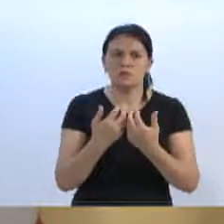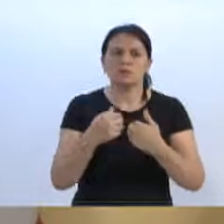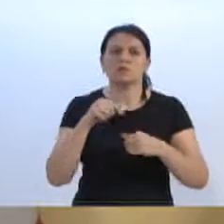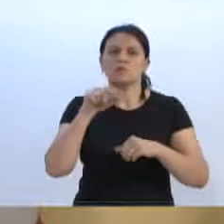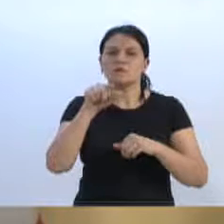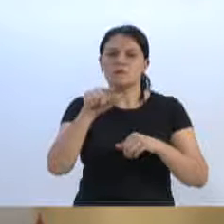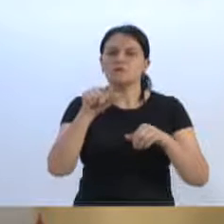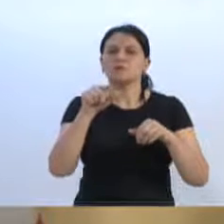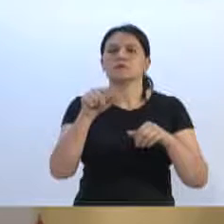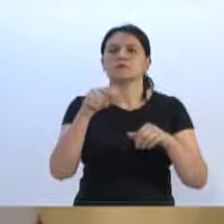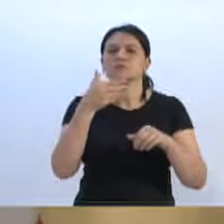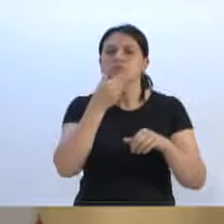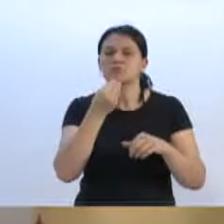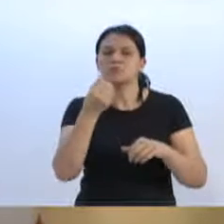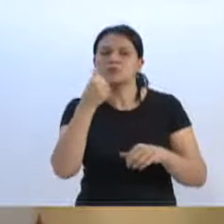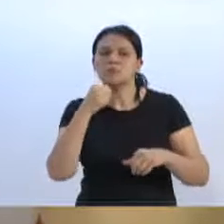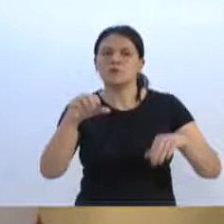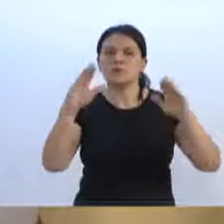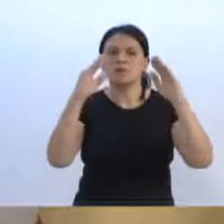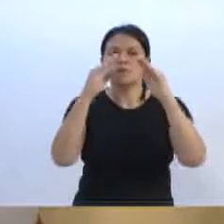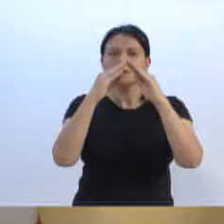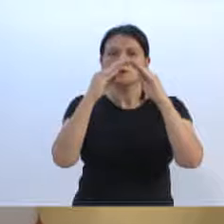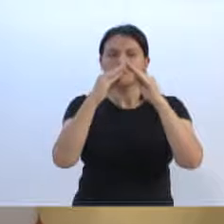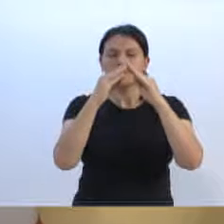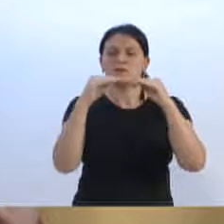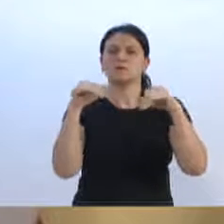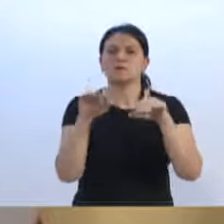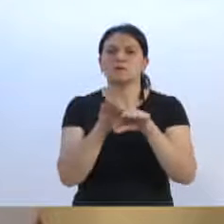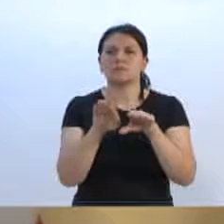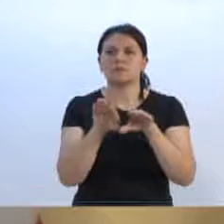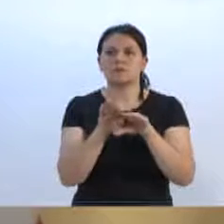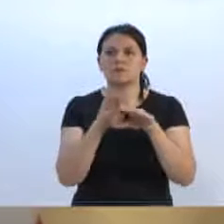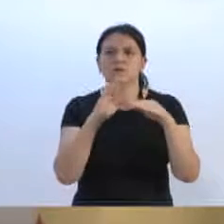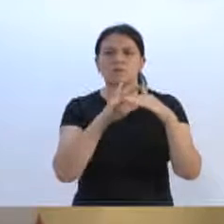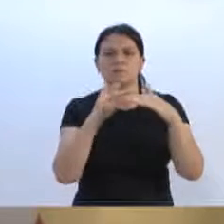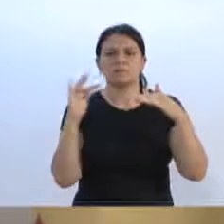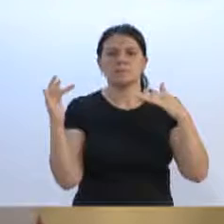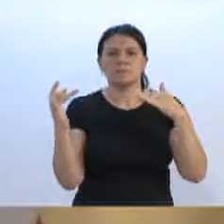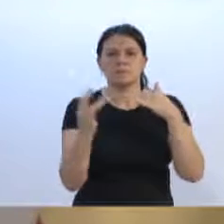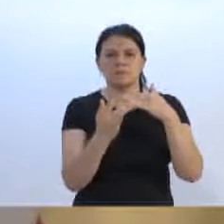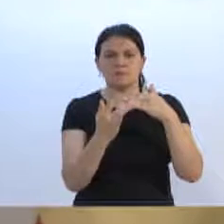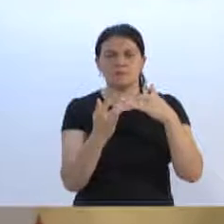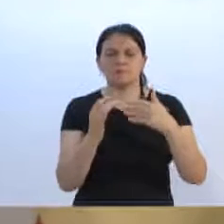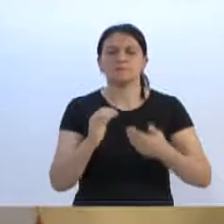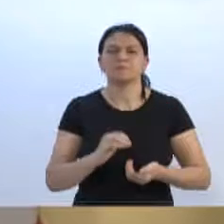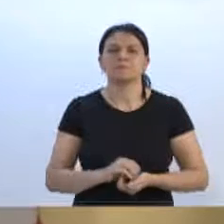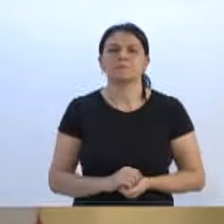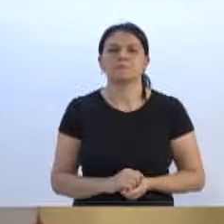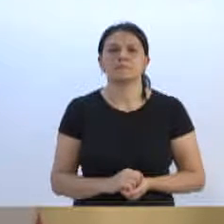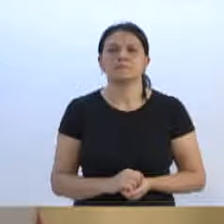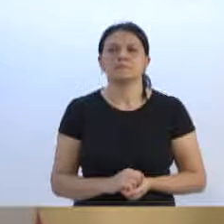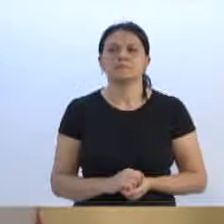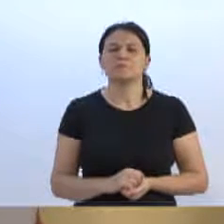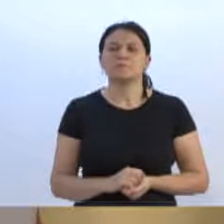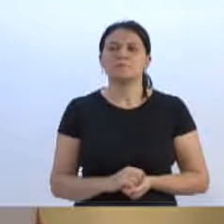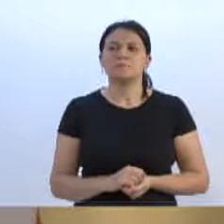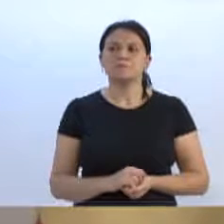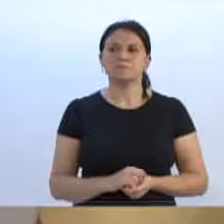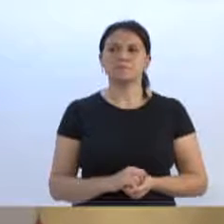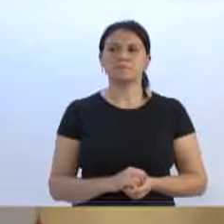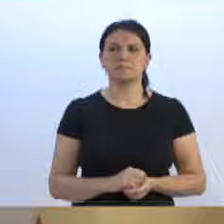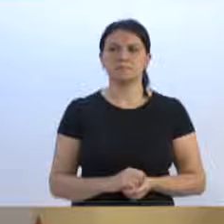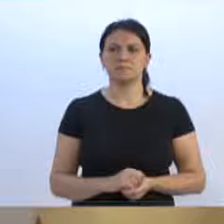e a senhora que nos acompanham em seus lares e também pela mídia social. Eu